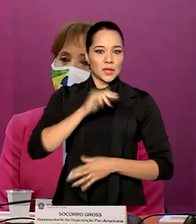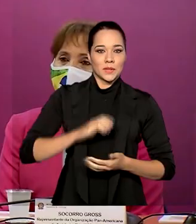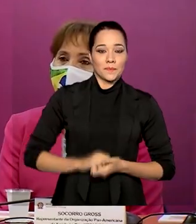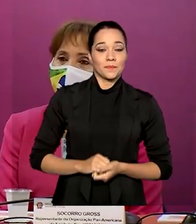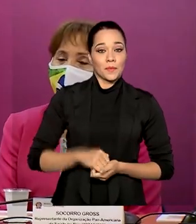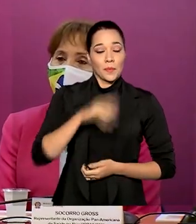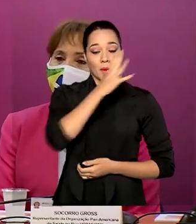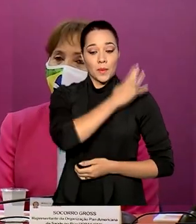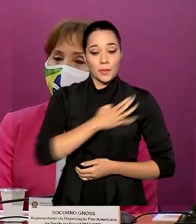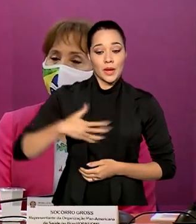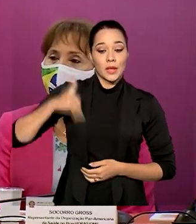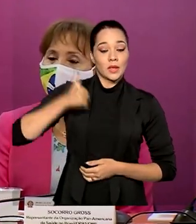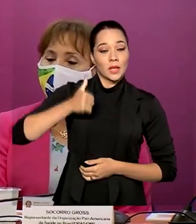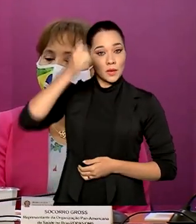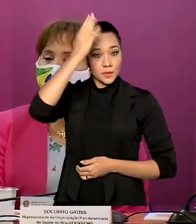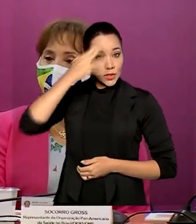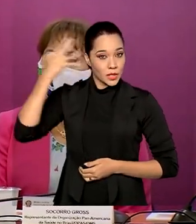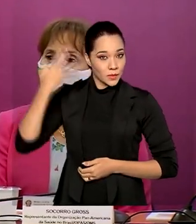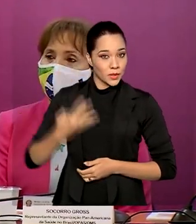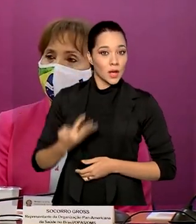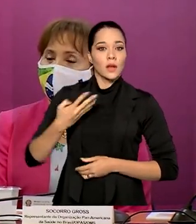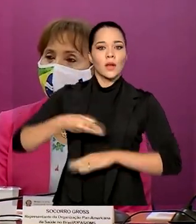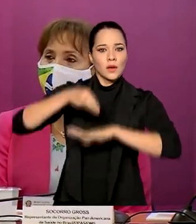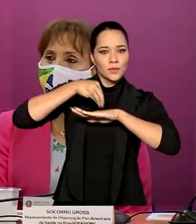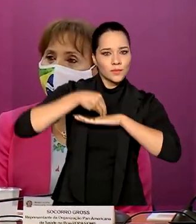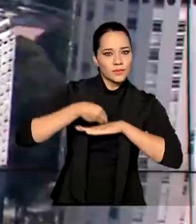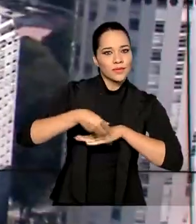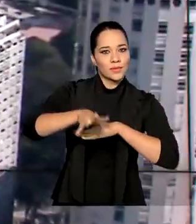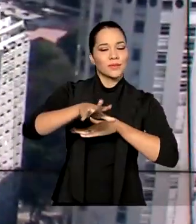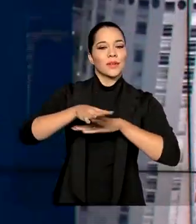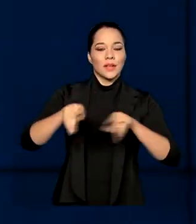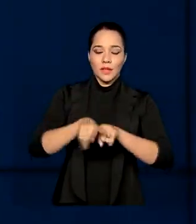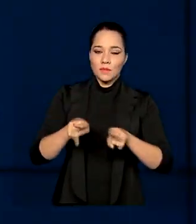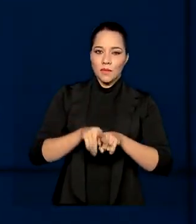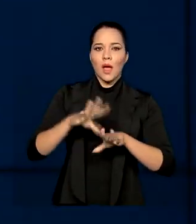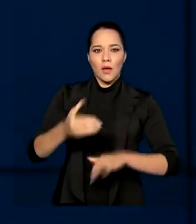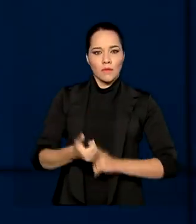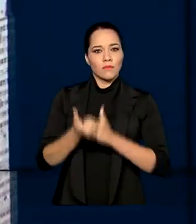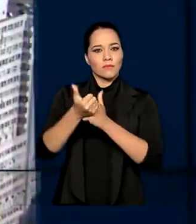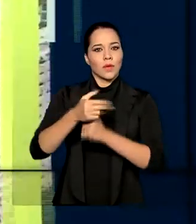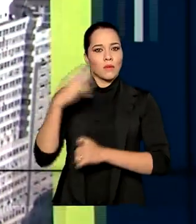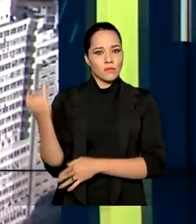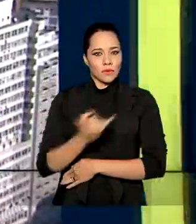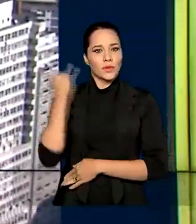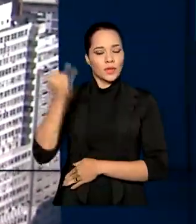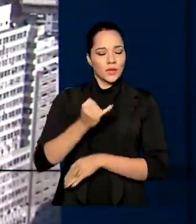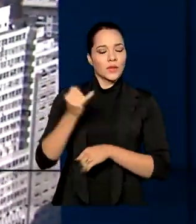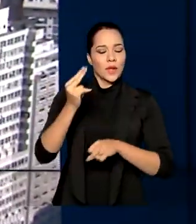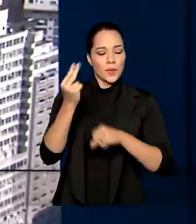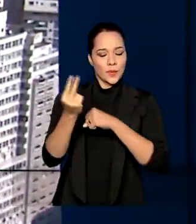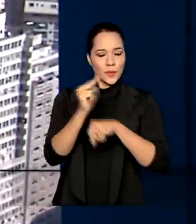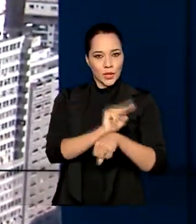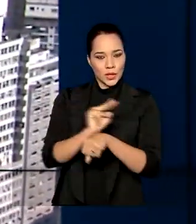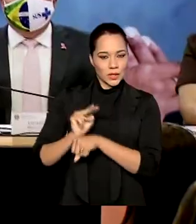primeira-dama, Michelle Bolsonaro, participou do lançamento da campanha e reforçou a importância da prevenção.